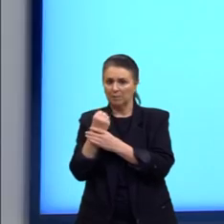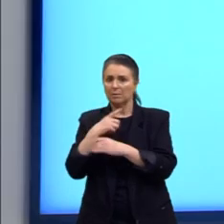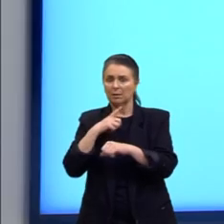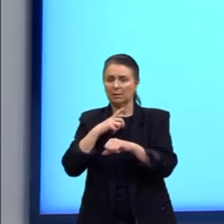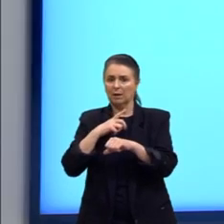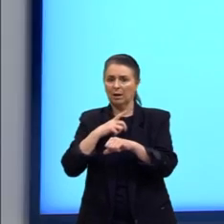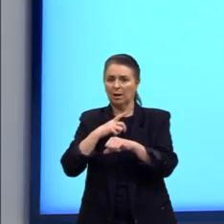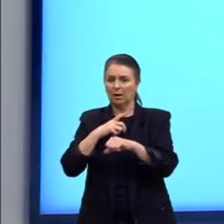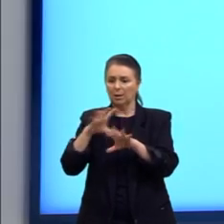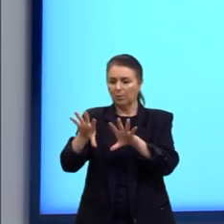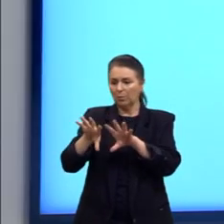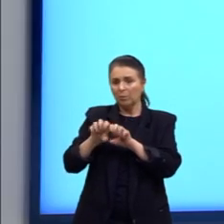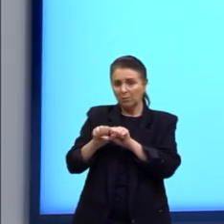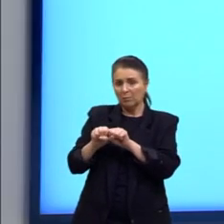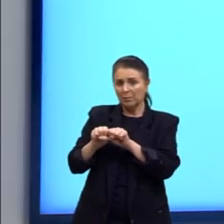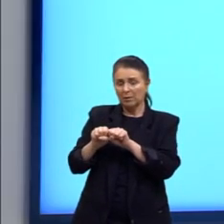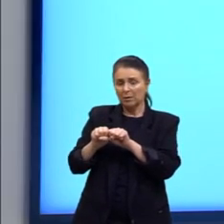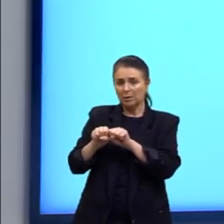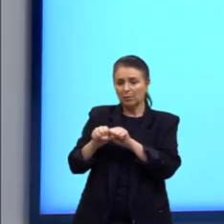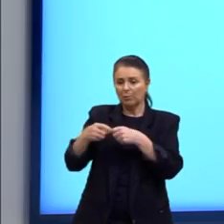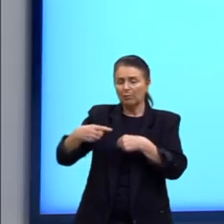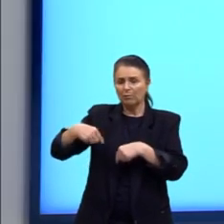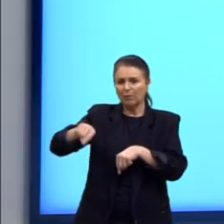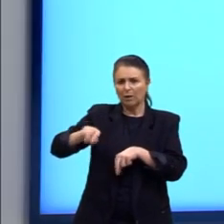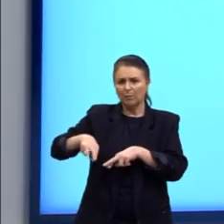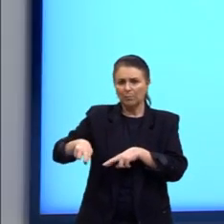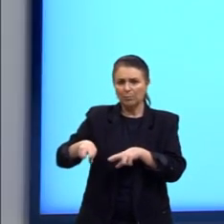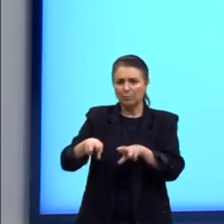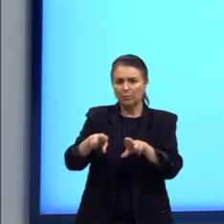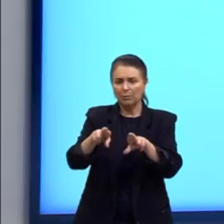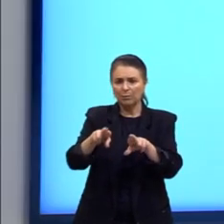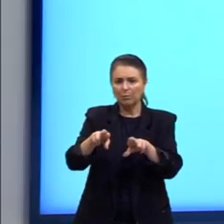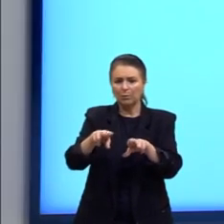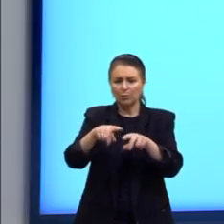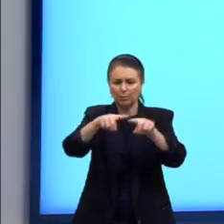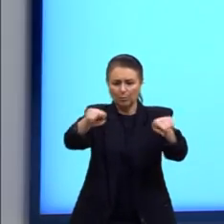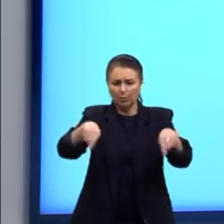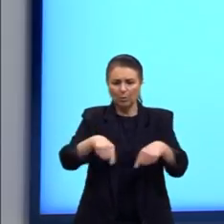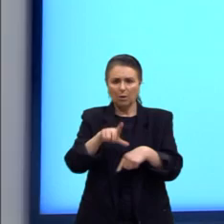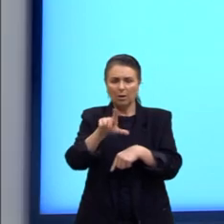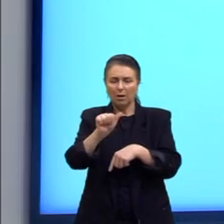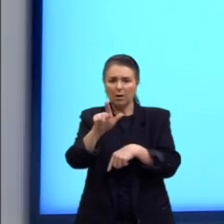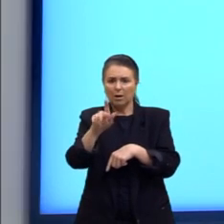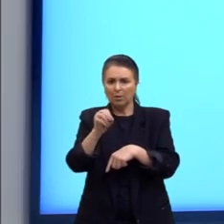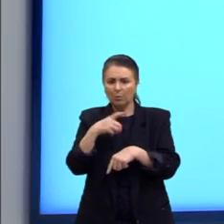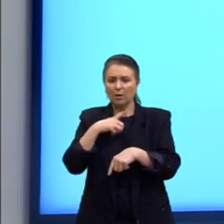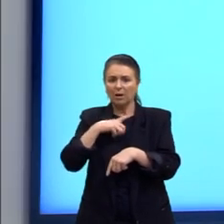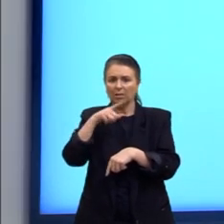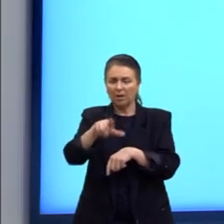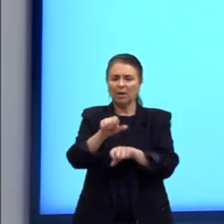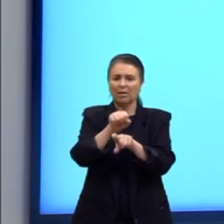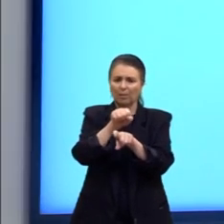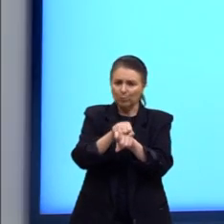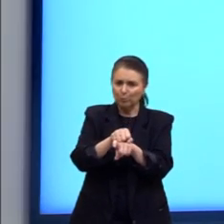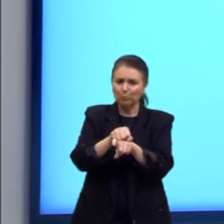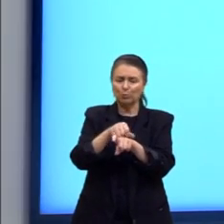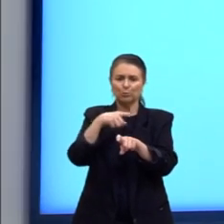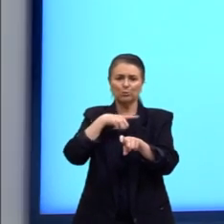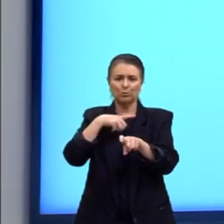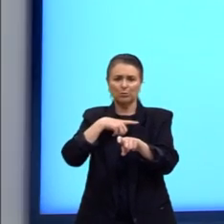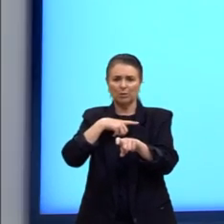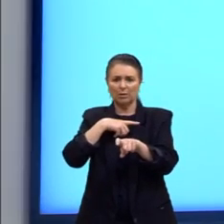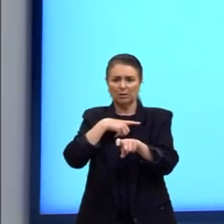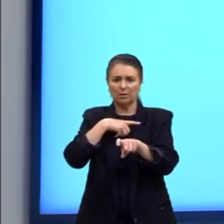contaminadas, são levadas ali para os rios ou lagos. E lá tem caramujos, bem de